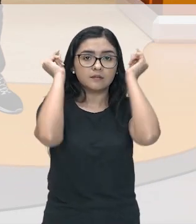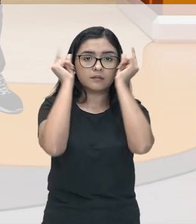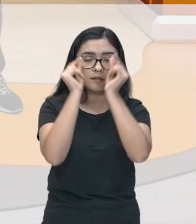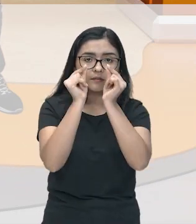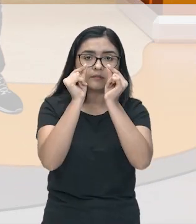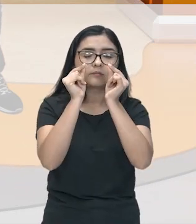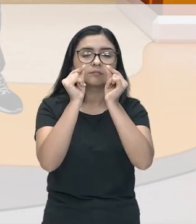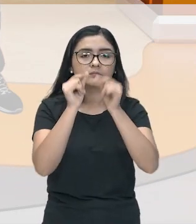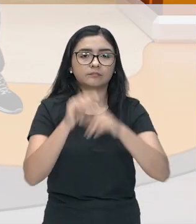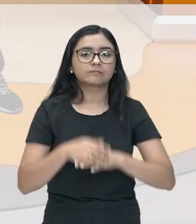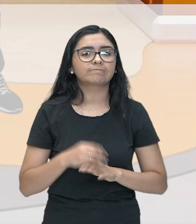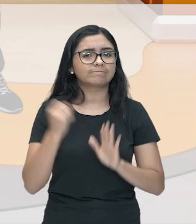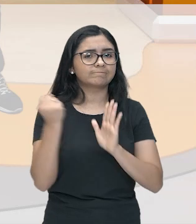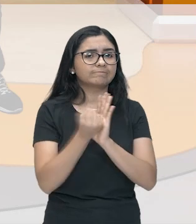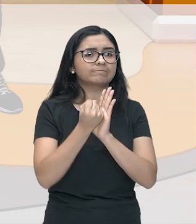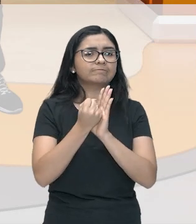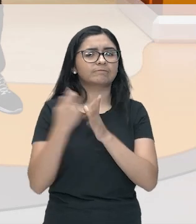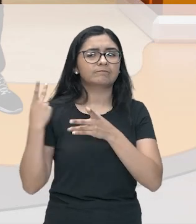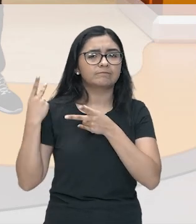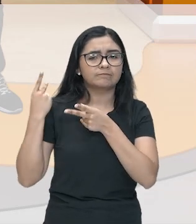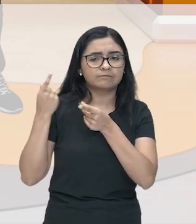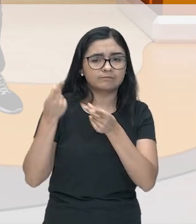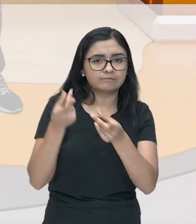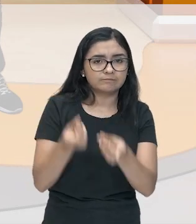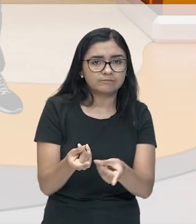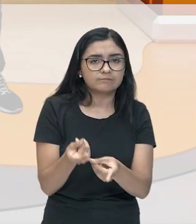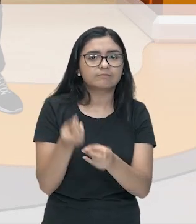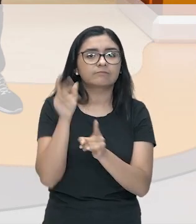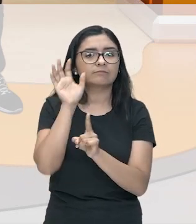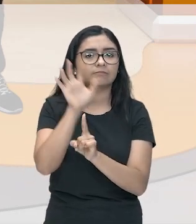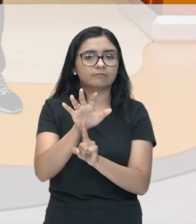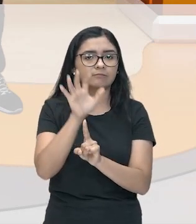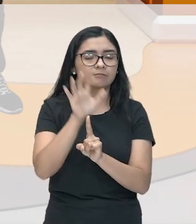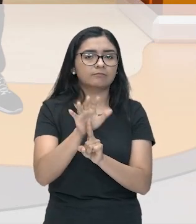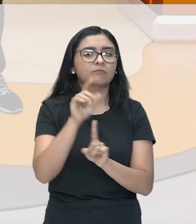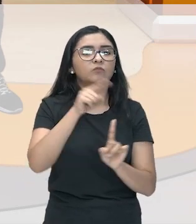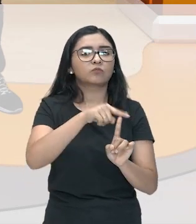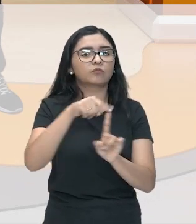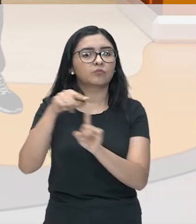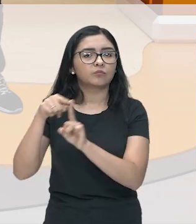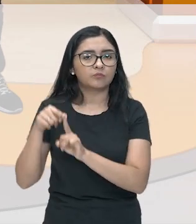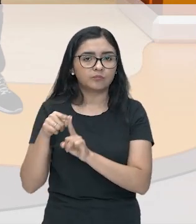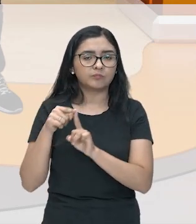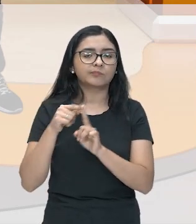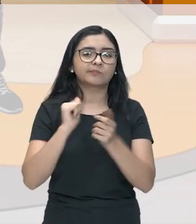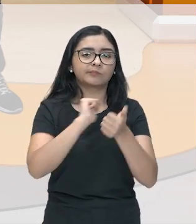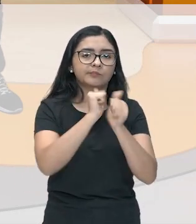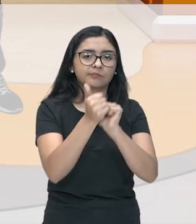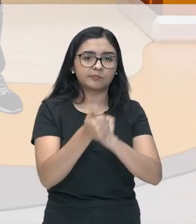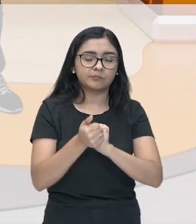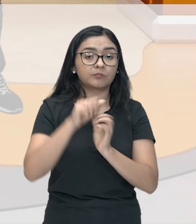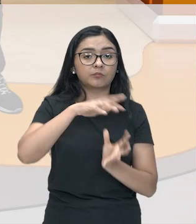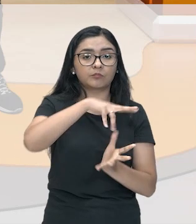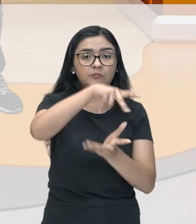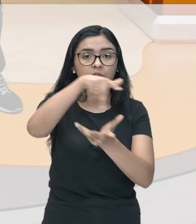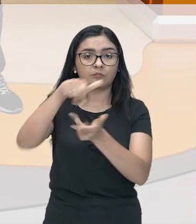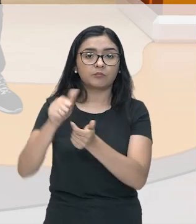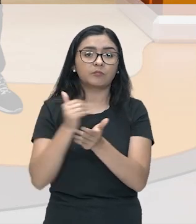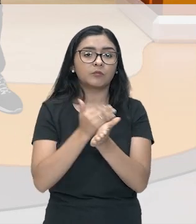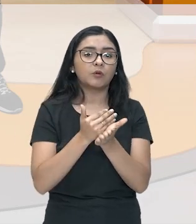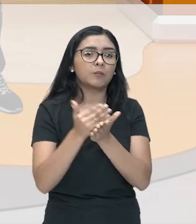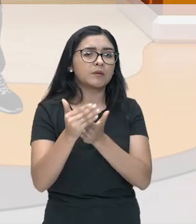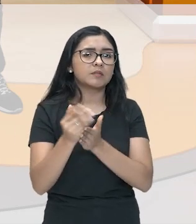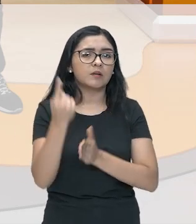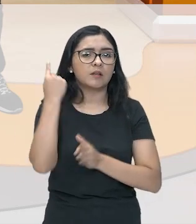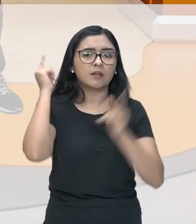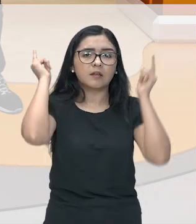duradouro que continuam a inspirar o estilo esportivo global. Os Jogos Olímpicos começaram na Grécia Antiga